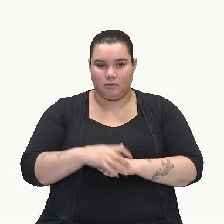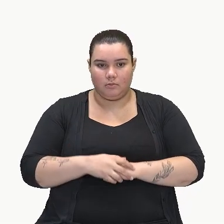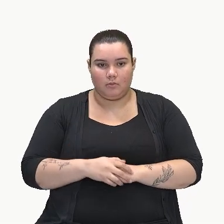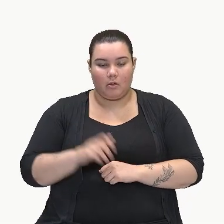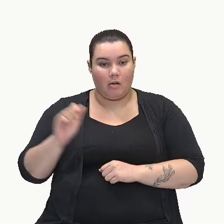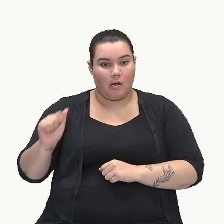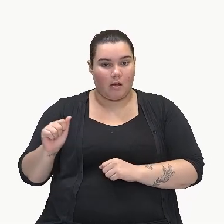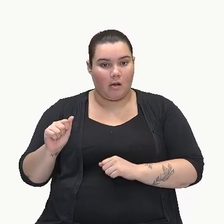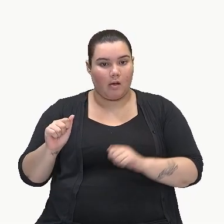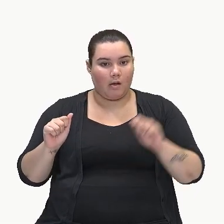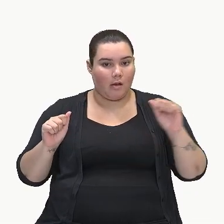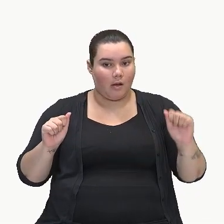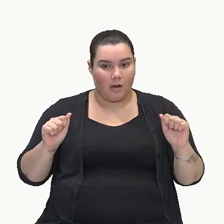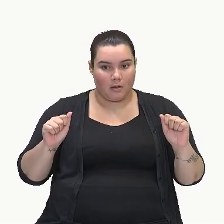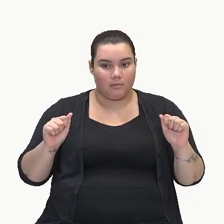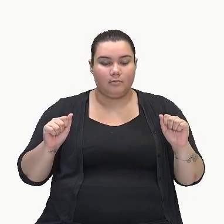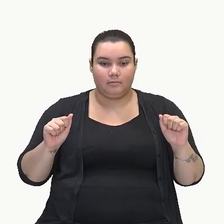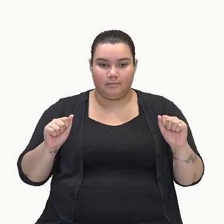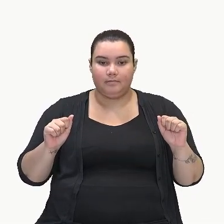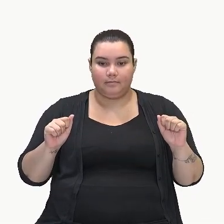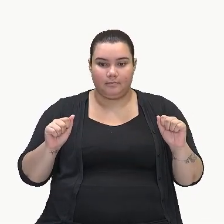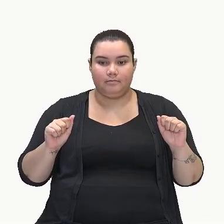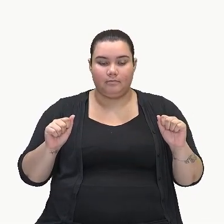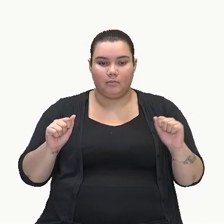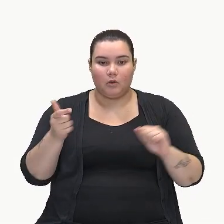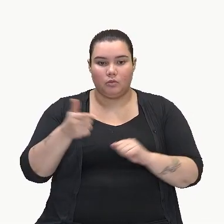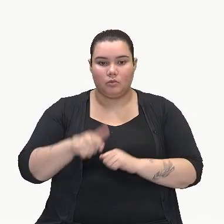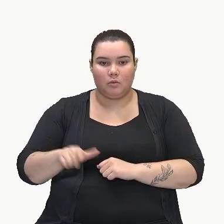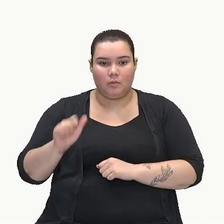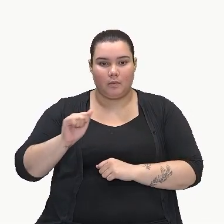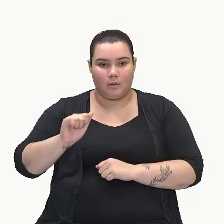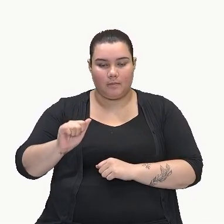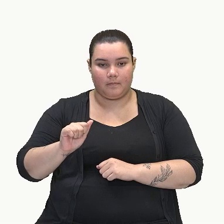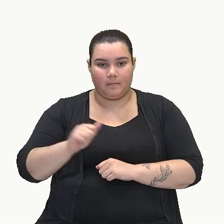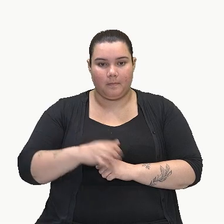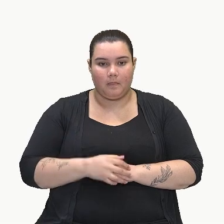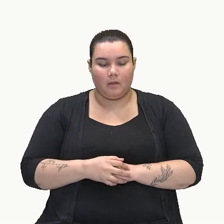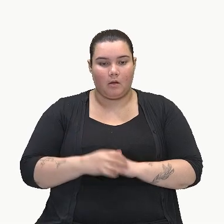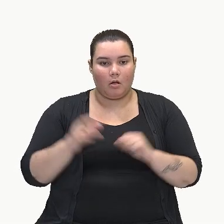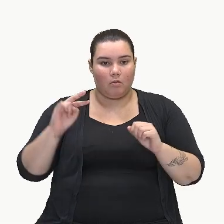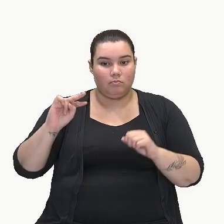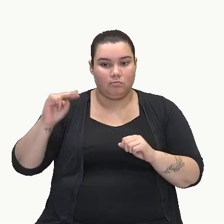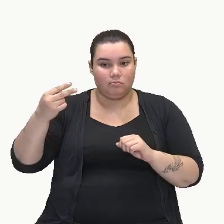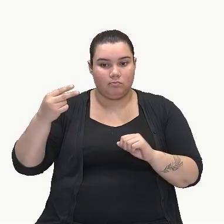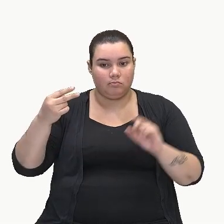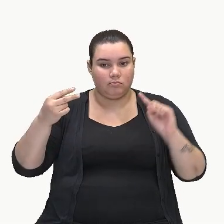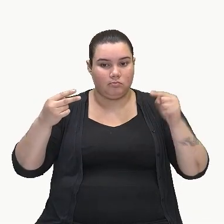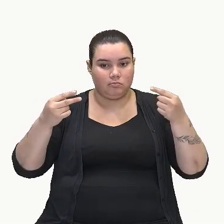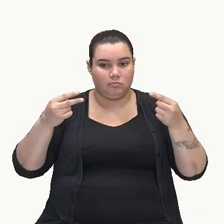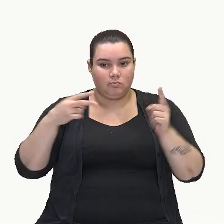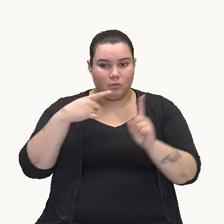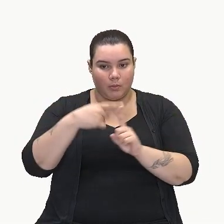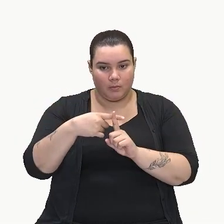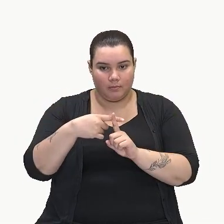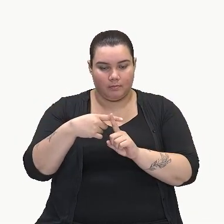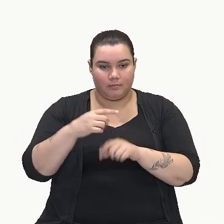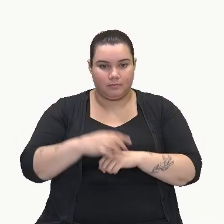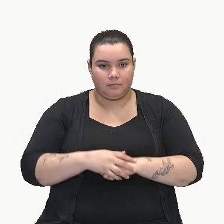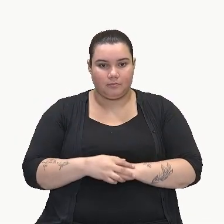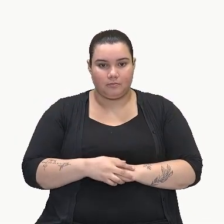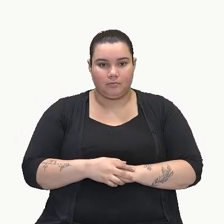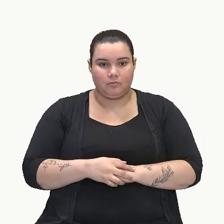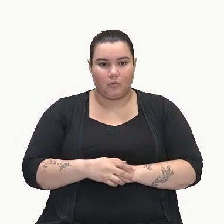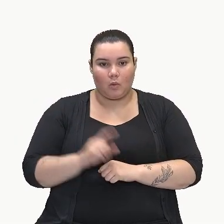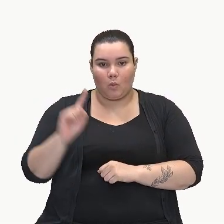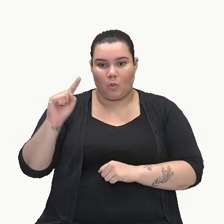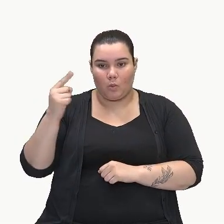tem A e aqui tem A. Então, a gente vai repetir o A e vamos somar os expoentes. Aqui que não aparece,